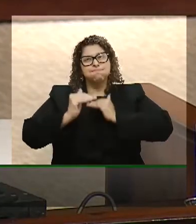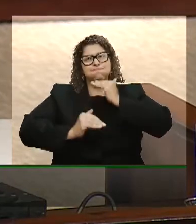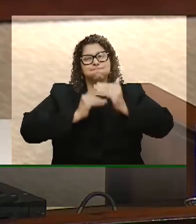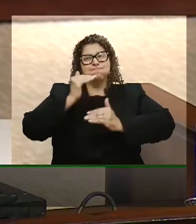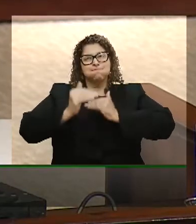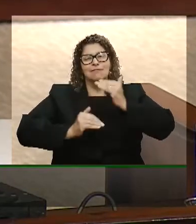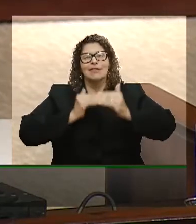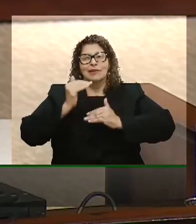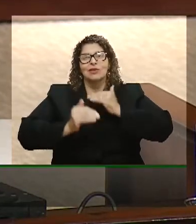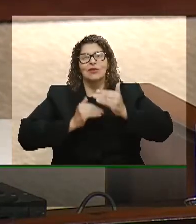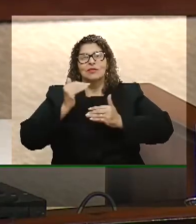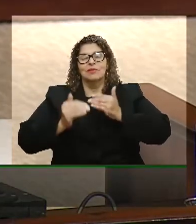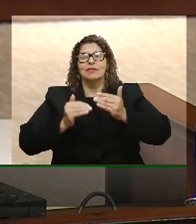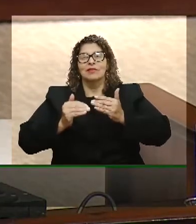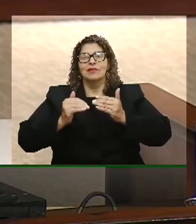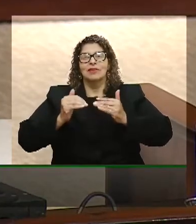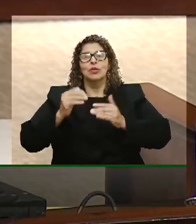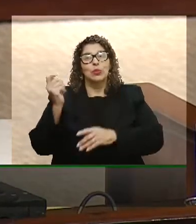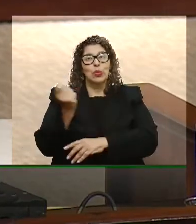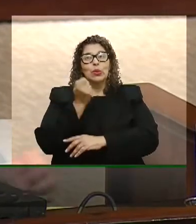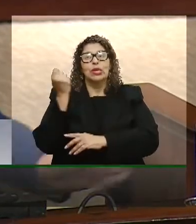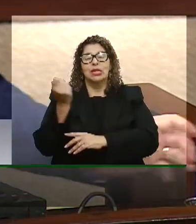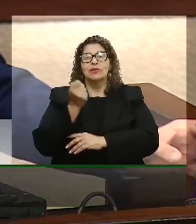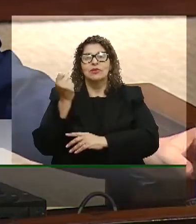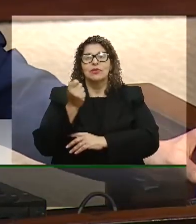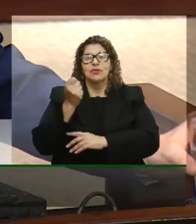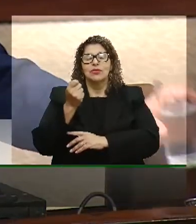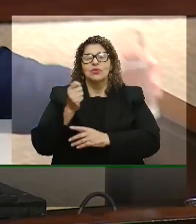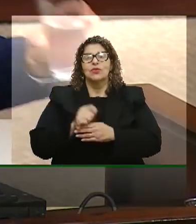central da Assembleia Legislativa muito obrigado